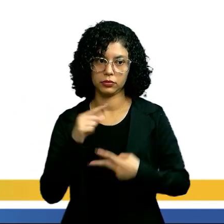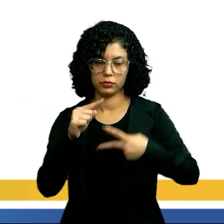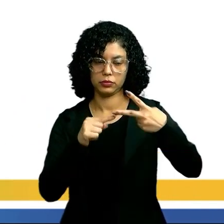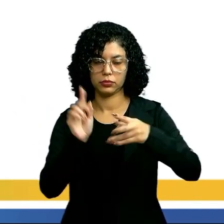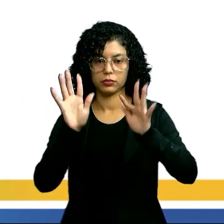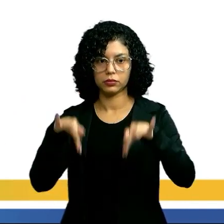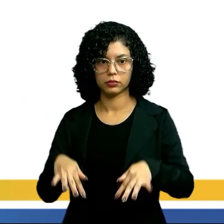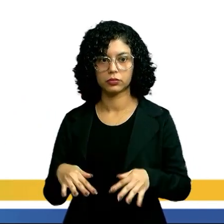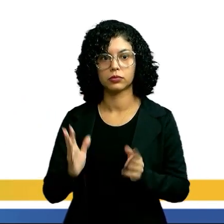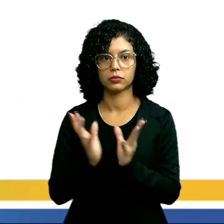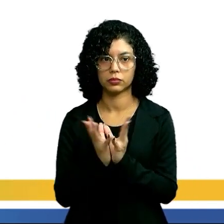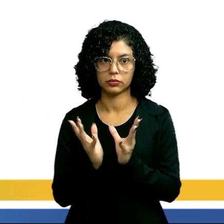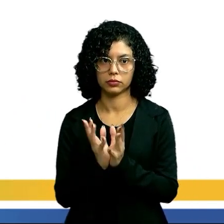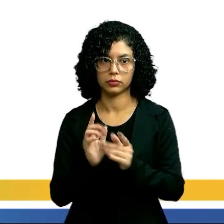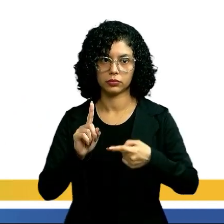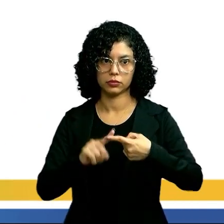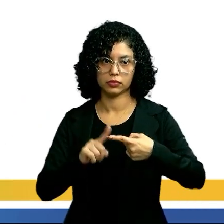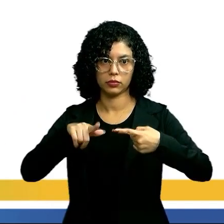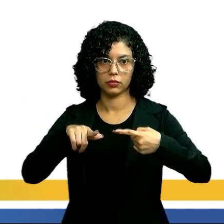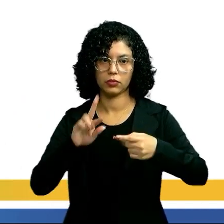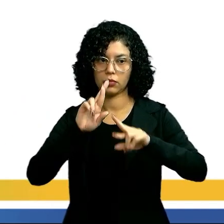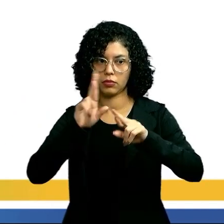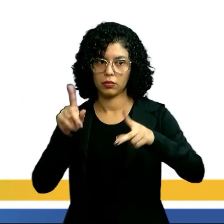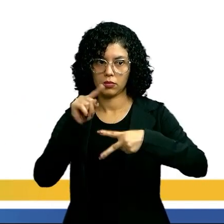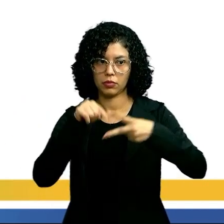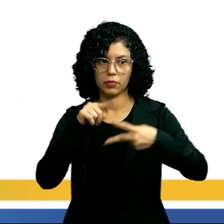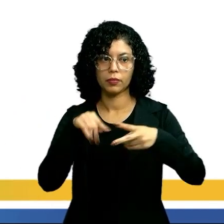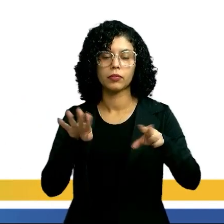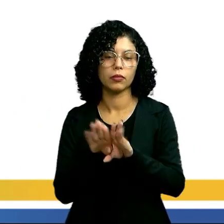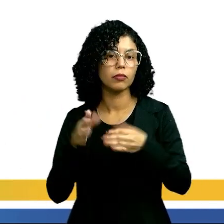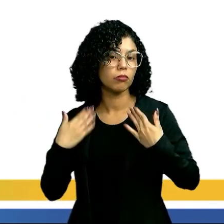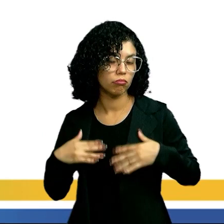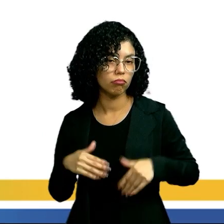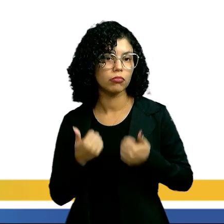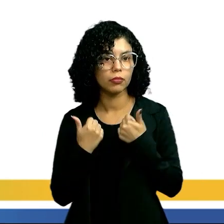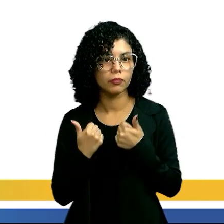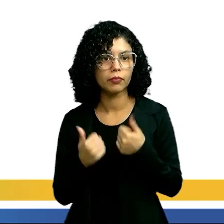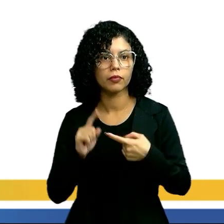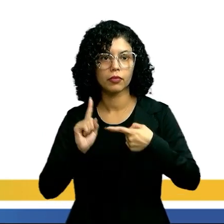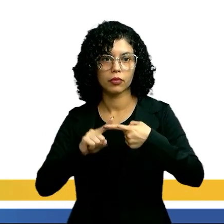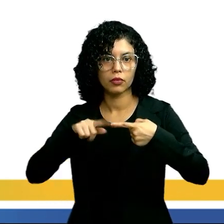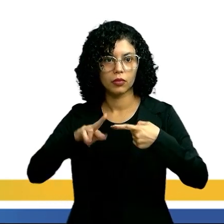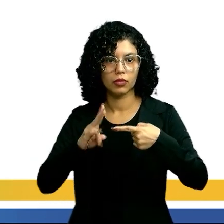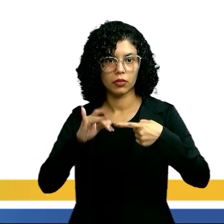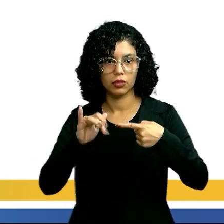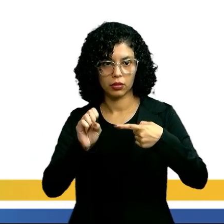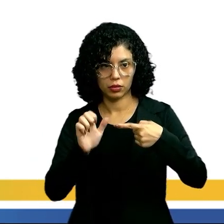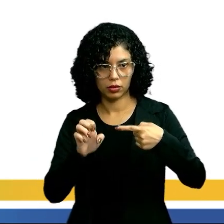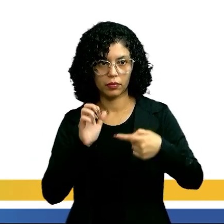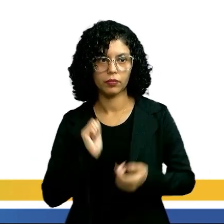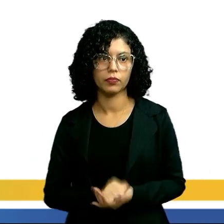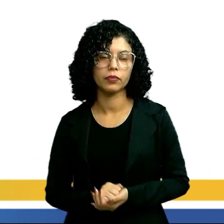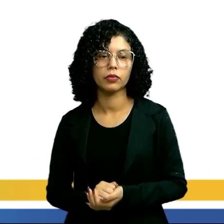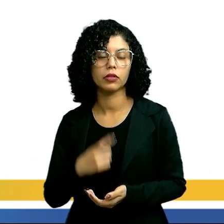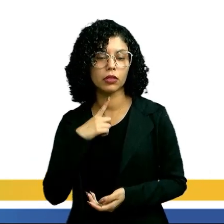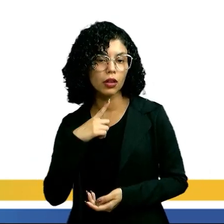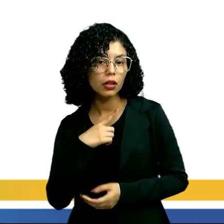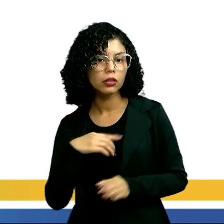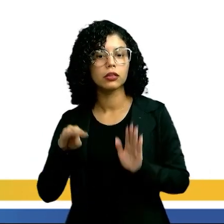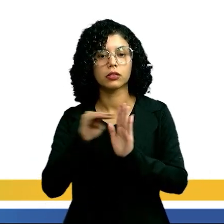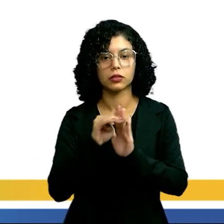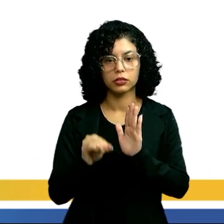últimos grupos. A diferença entre os dois também é tranquila, pessoal. Temos o quilópodes, nessa